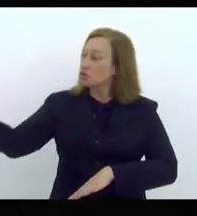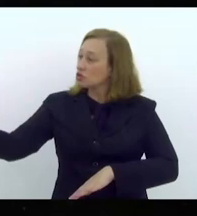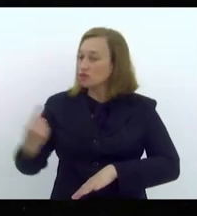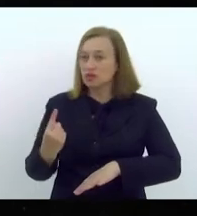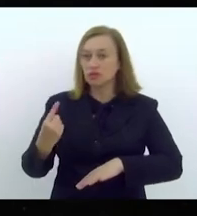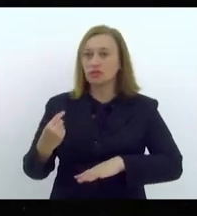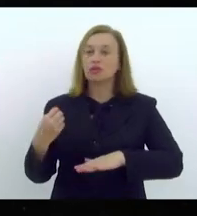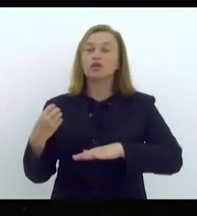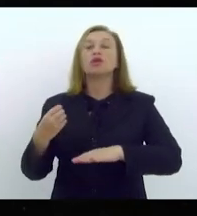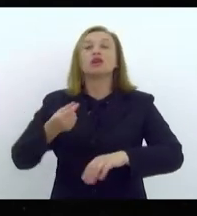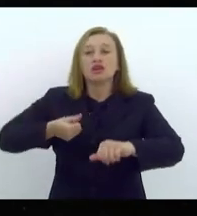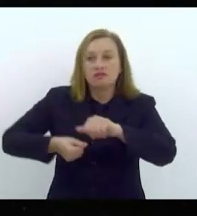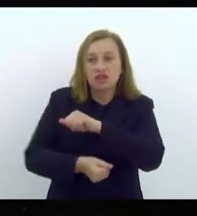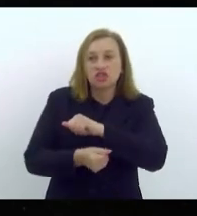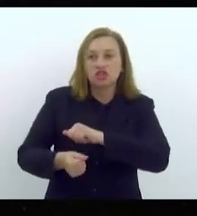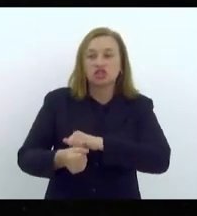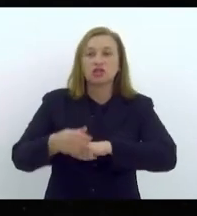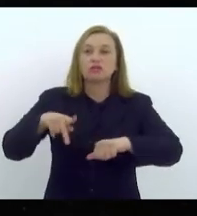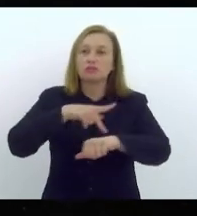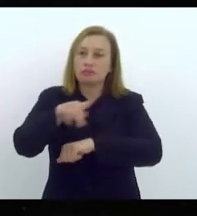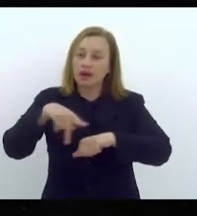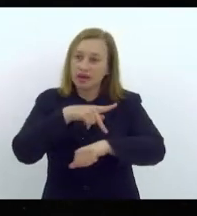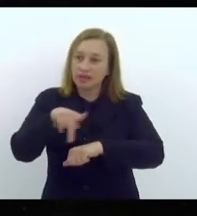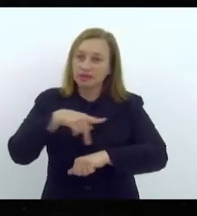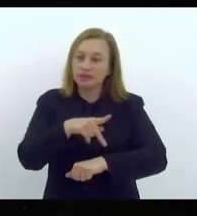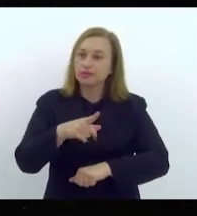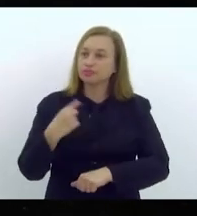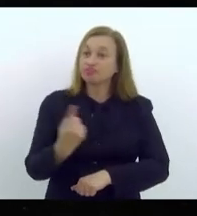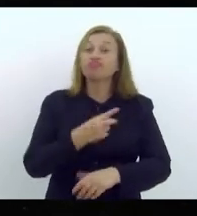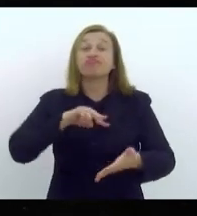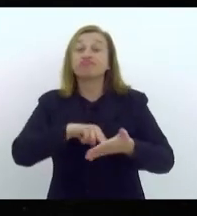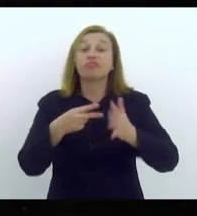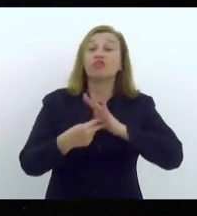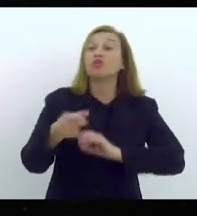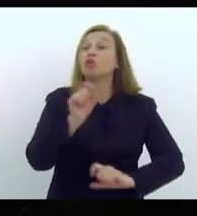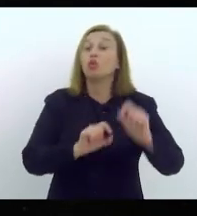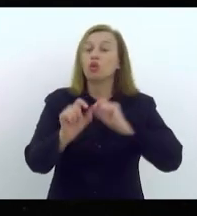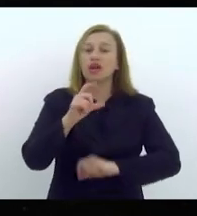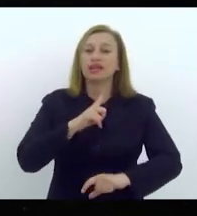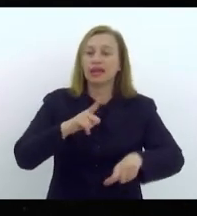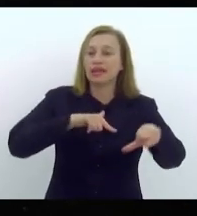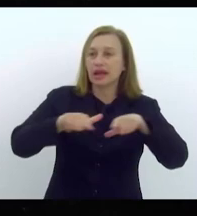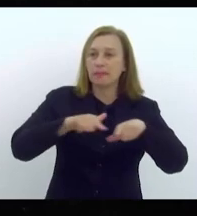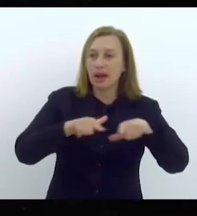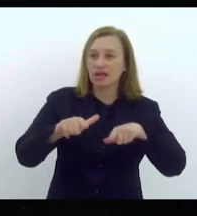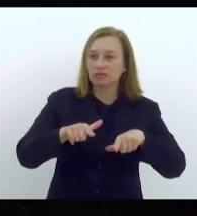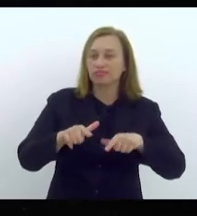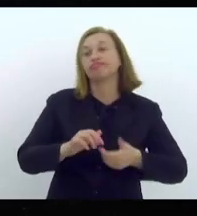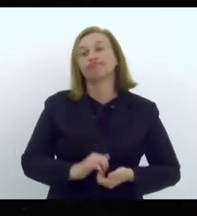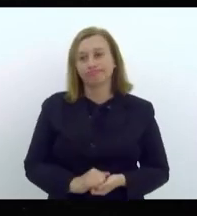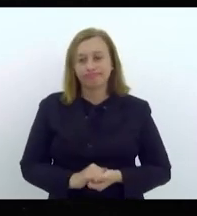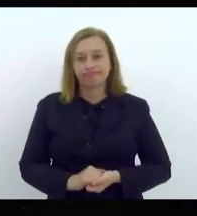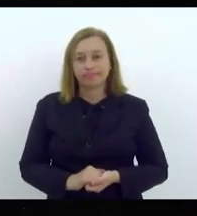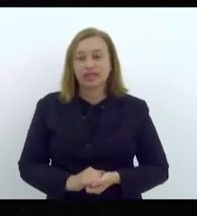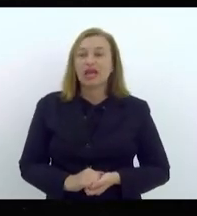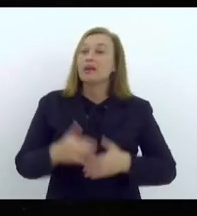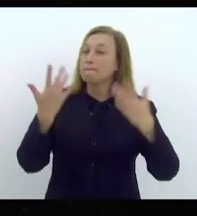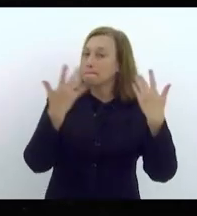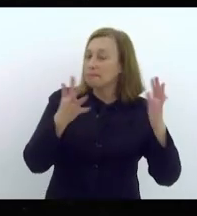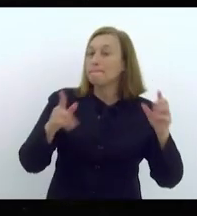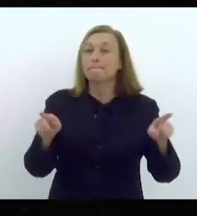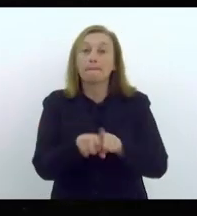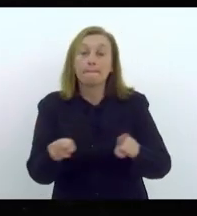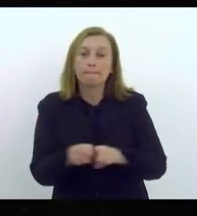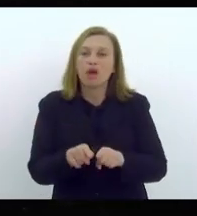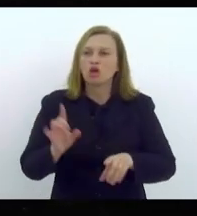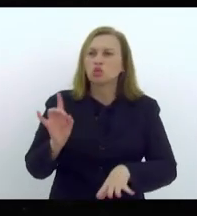nosso país e mais gente investindo no nosso país significa gerar emprego para o nosso povo. A gente tem que celebrar também porque